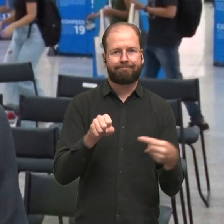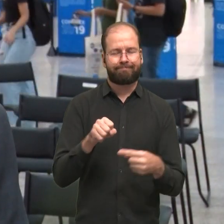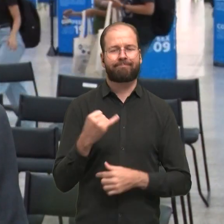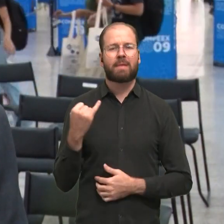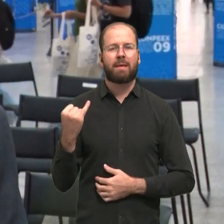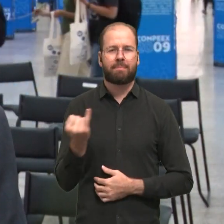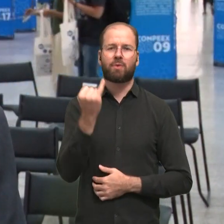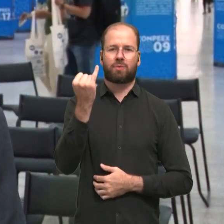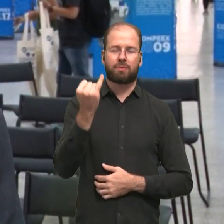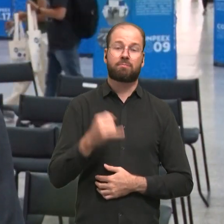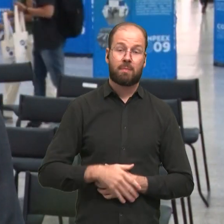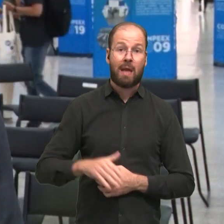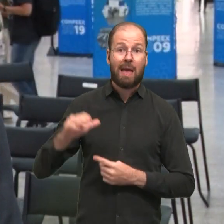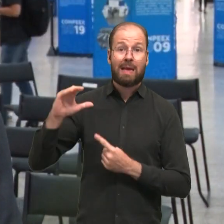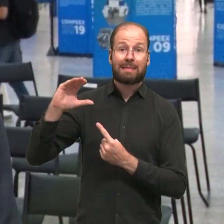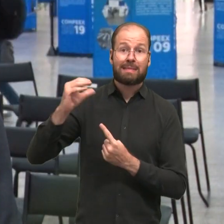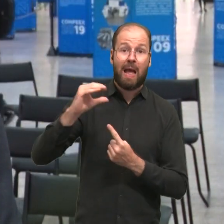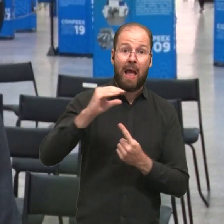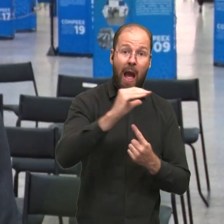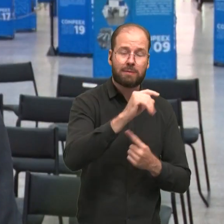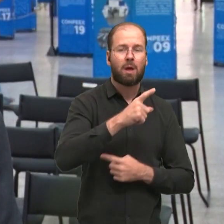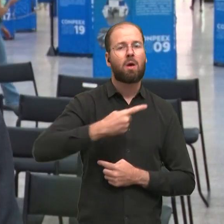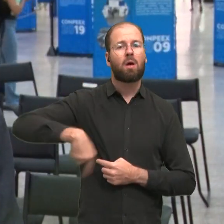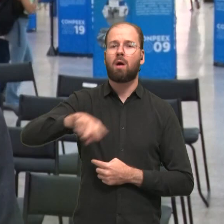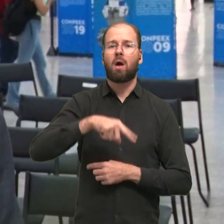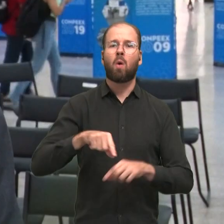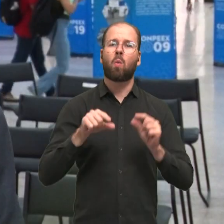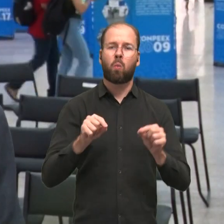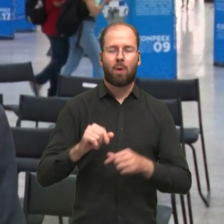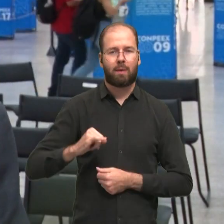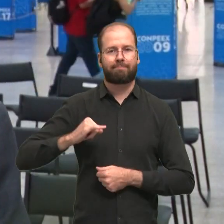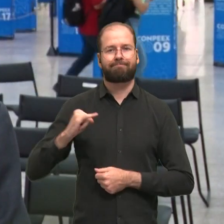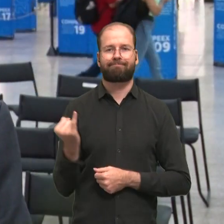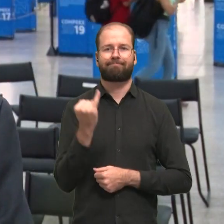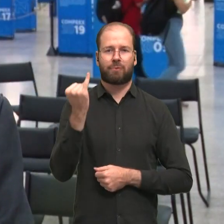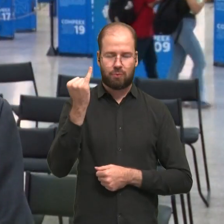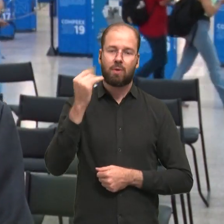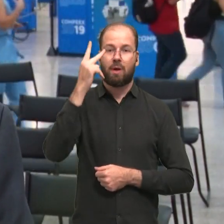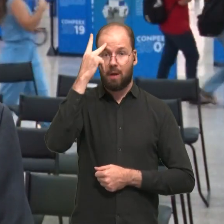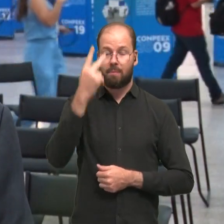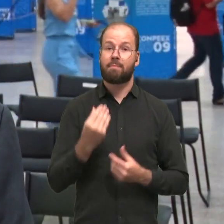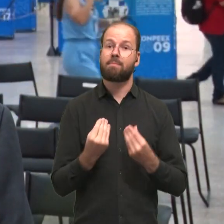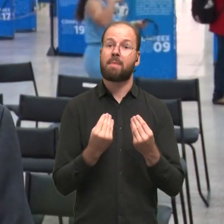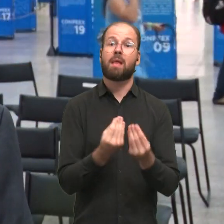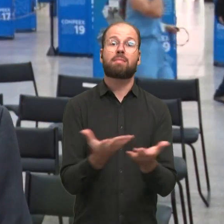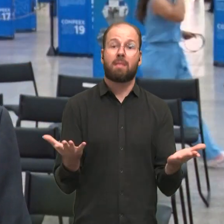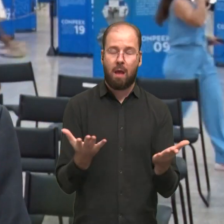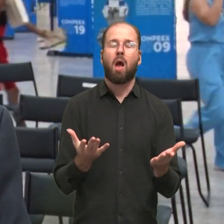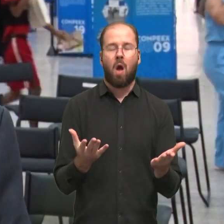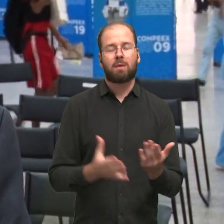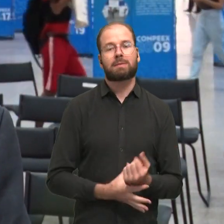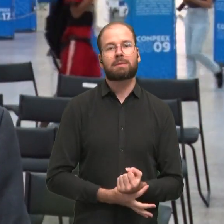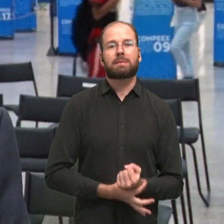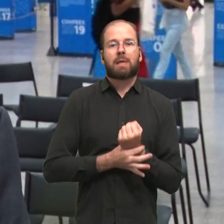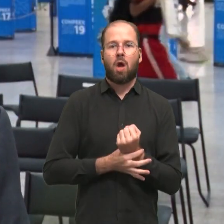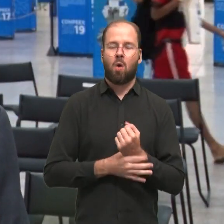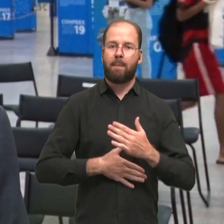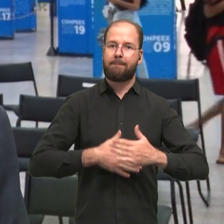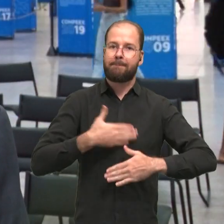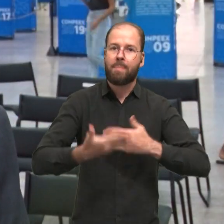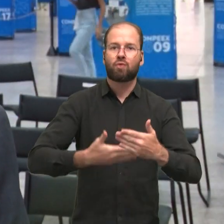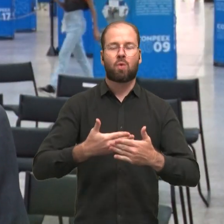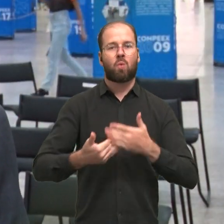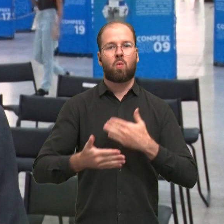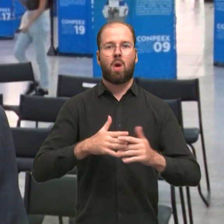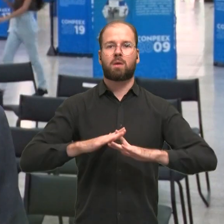ciências, elas são fundamental para assegurar um processo, qualquer que seja ele de